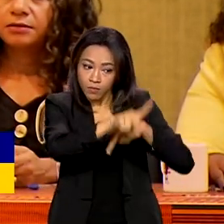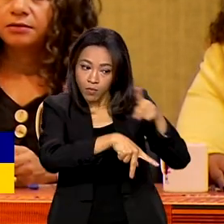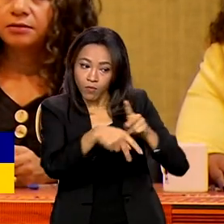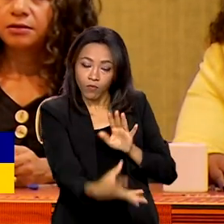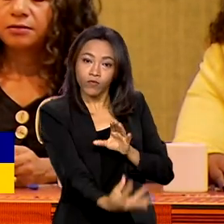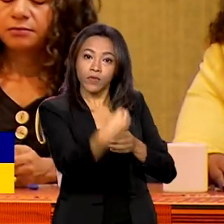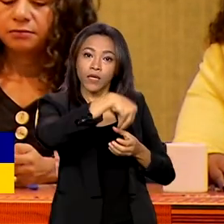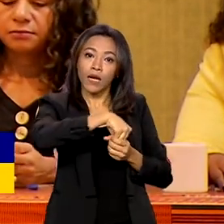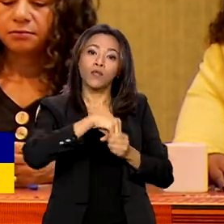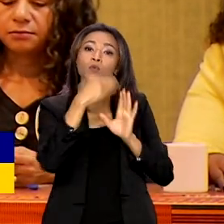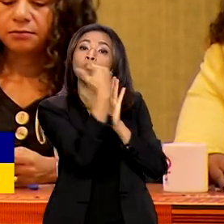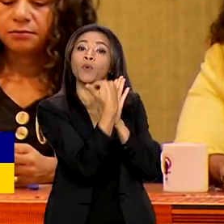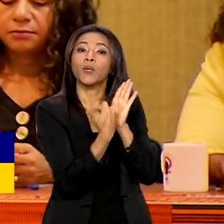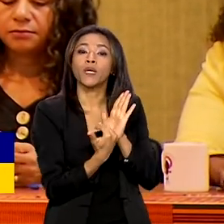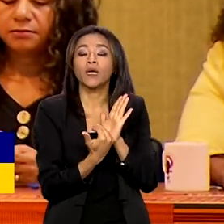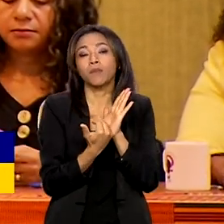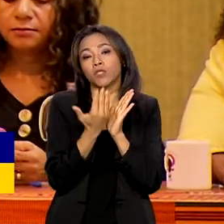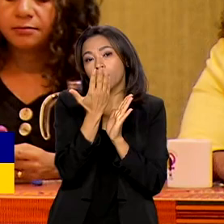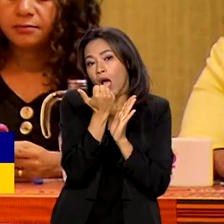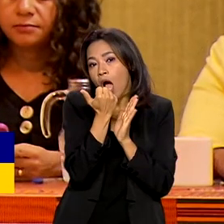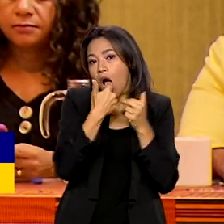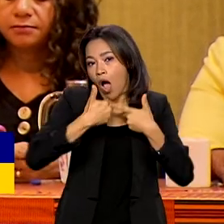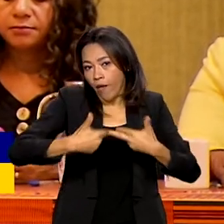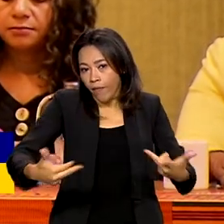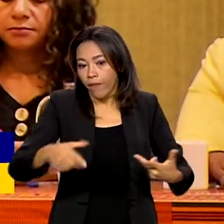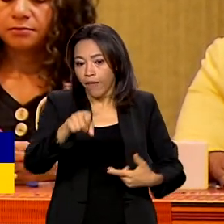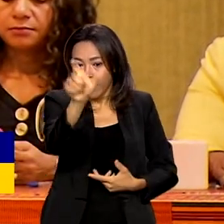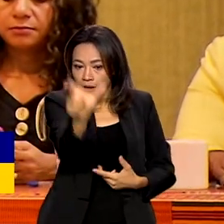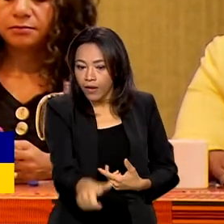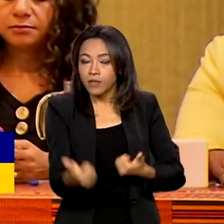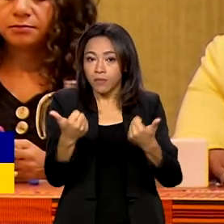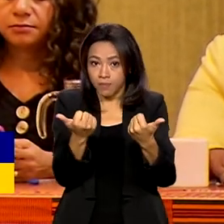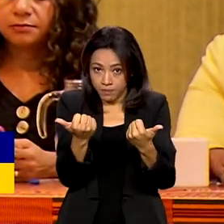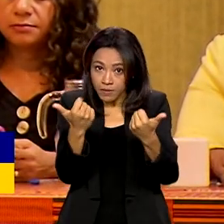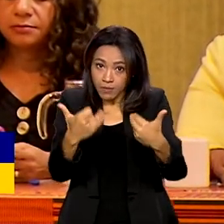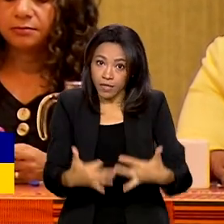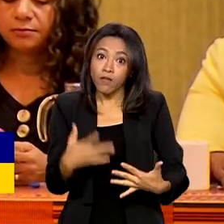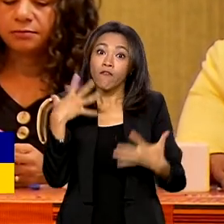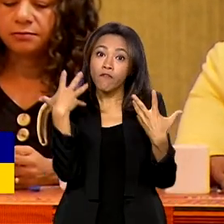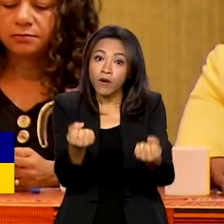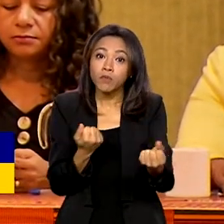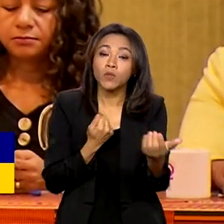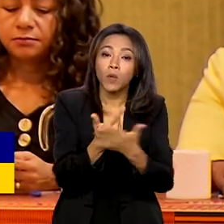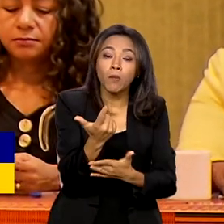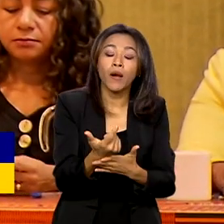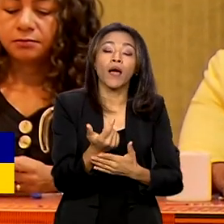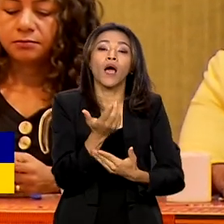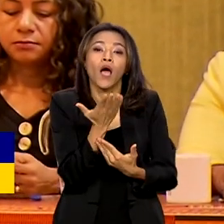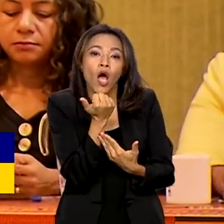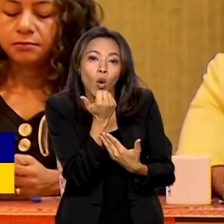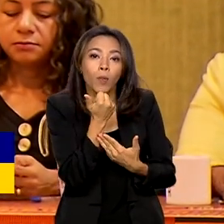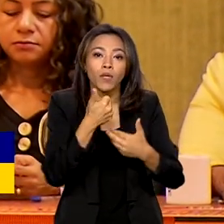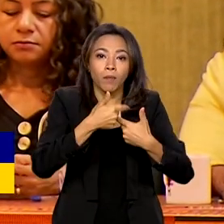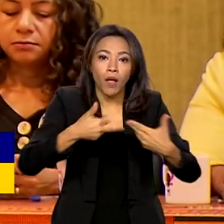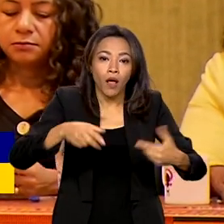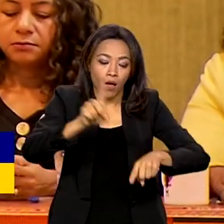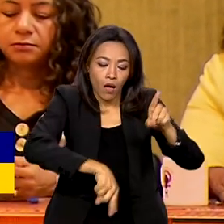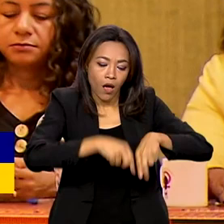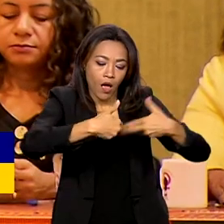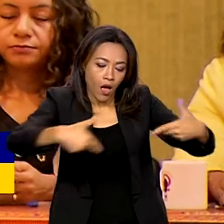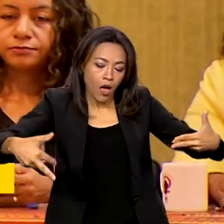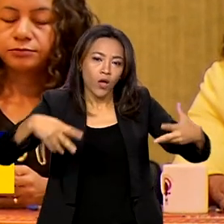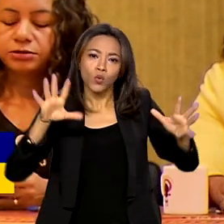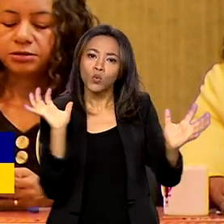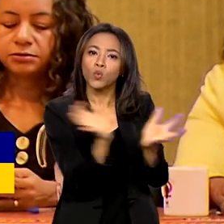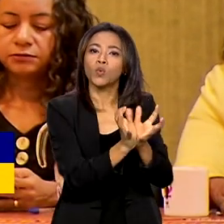aquisição de alimentos. Vamos comprar os produtos das comunidades indígenas, comprar os produtos das comunidades quilombolas, comprar os